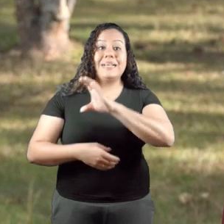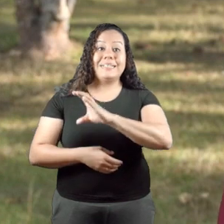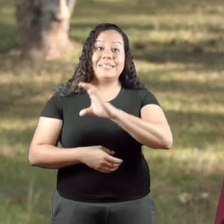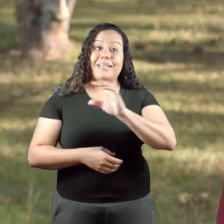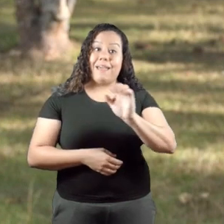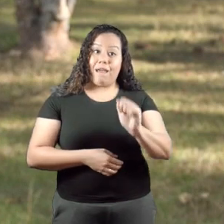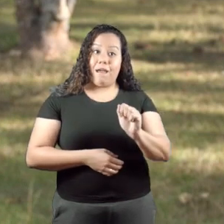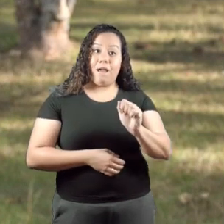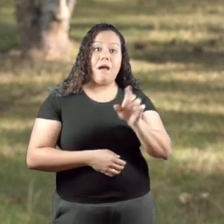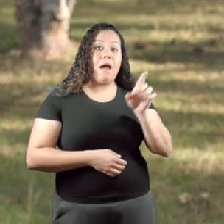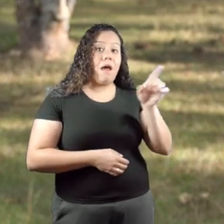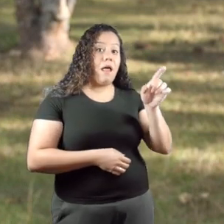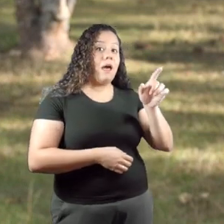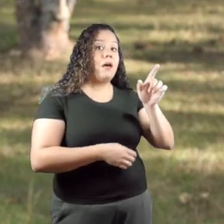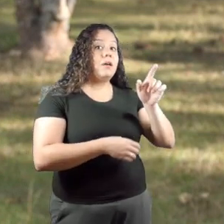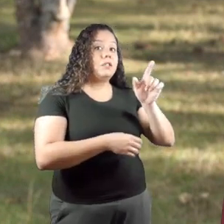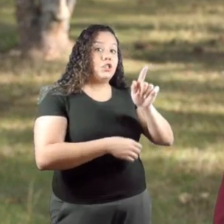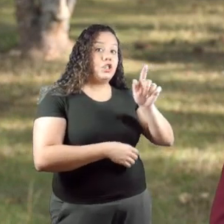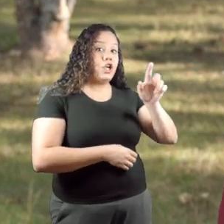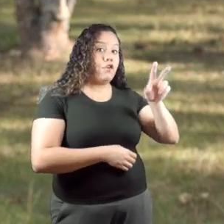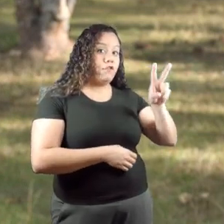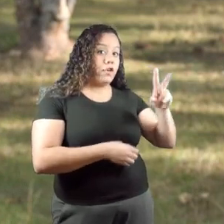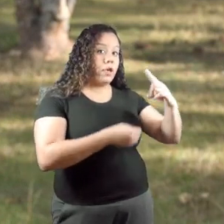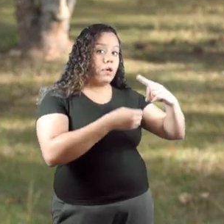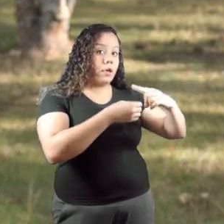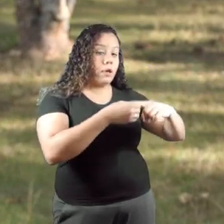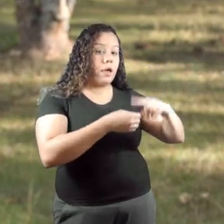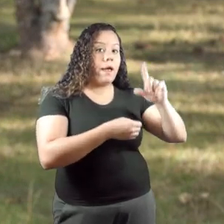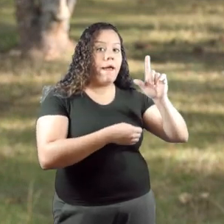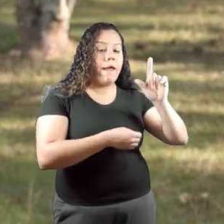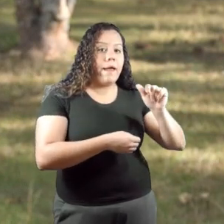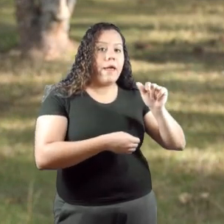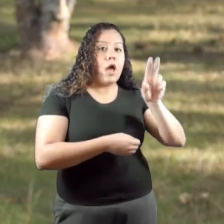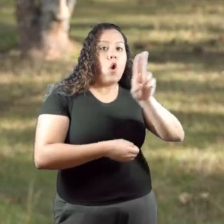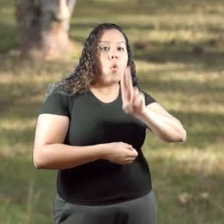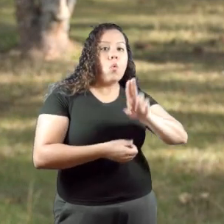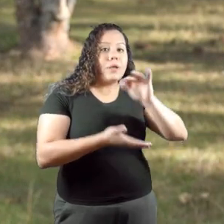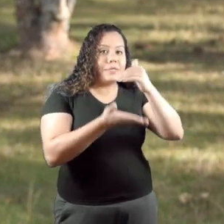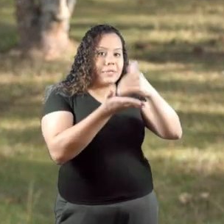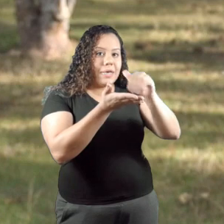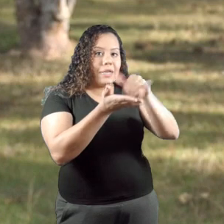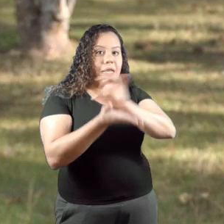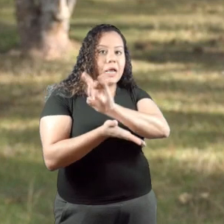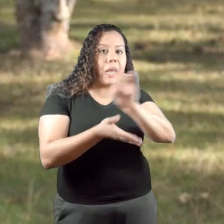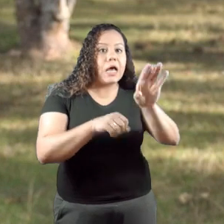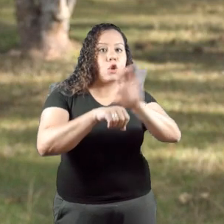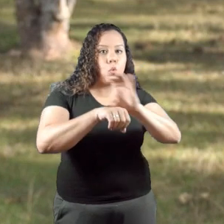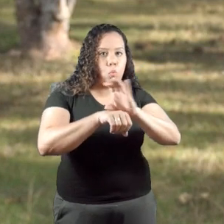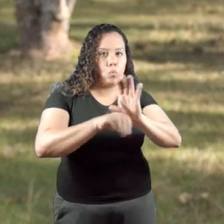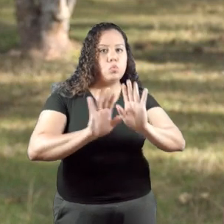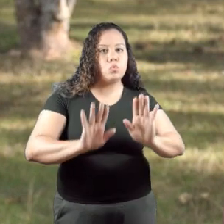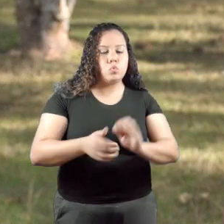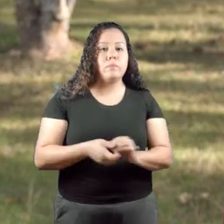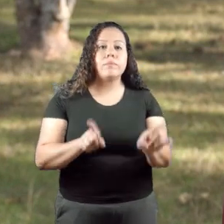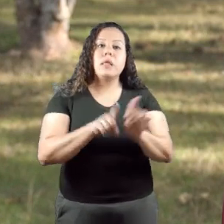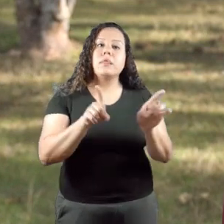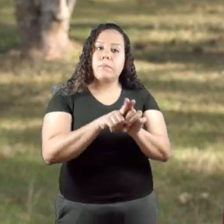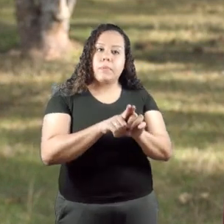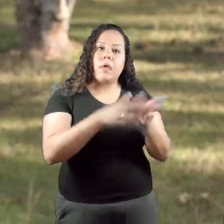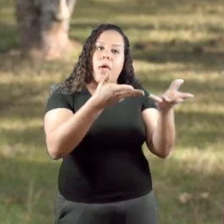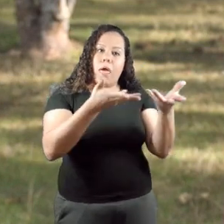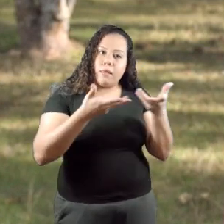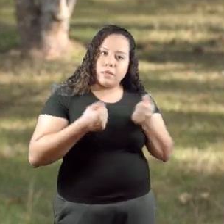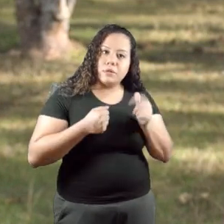será na central de atendimentos e no campus de governador Valadares, nas unidades, nas secretarias dos cursos.